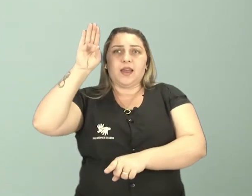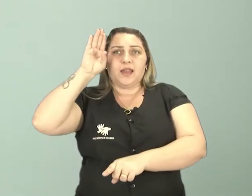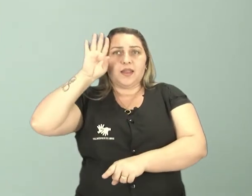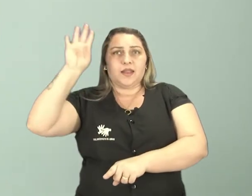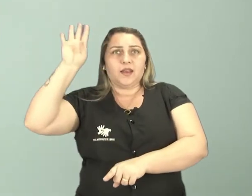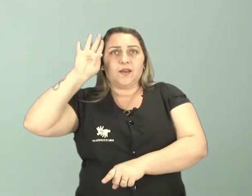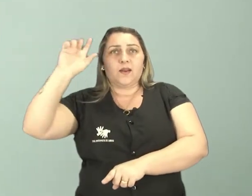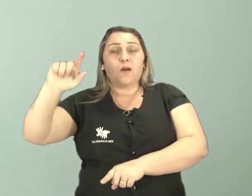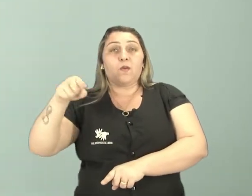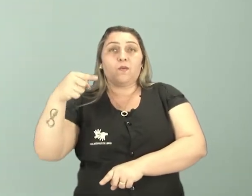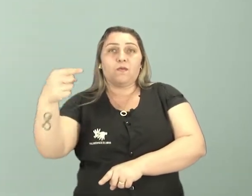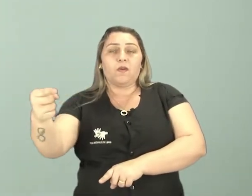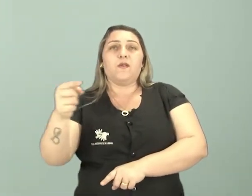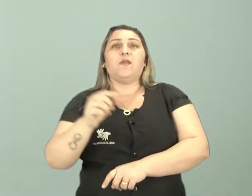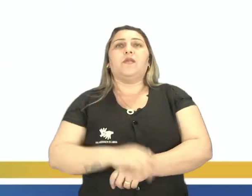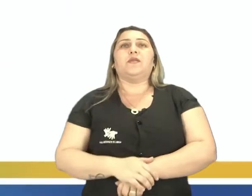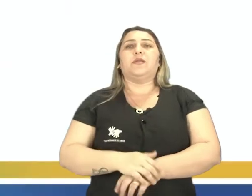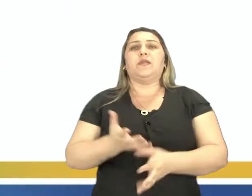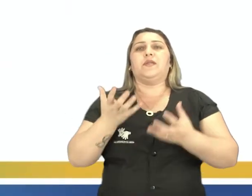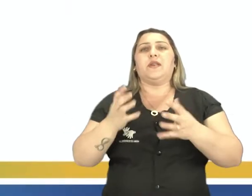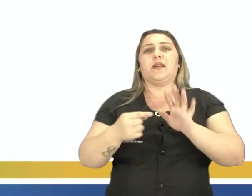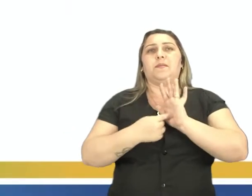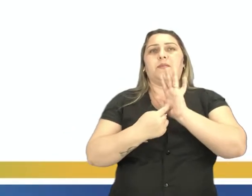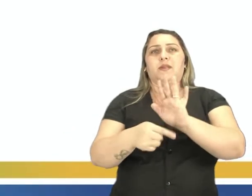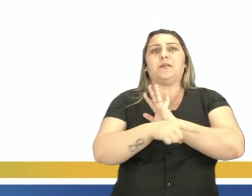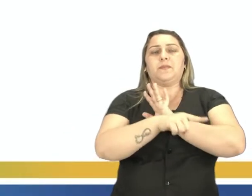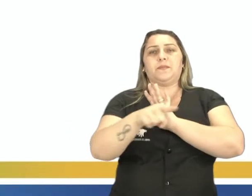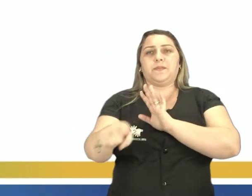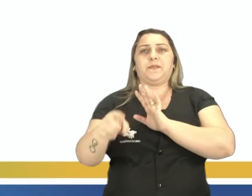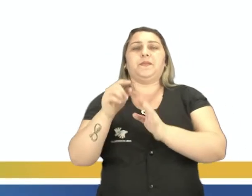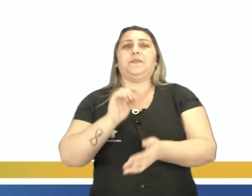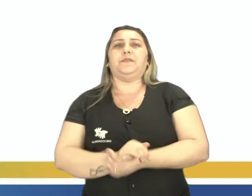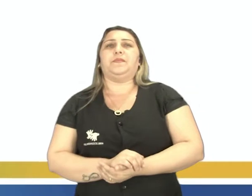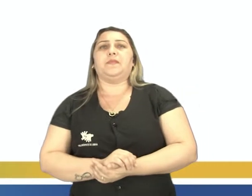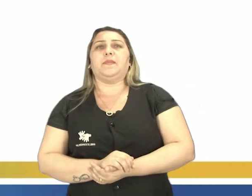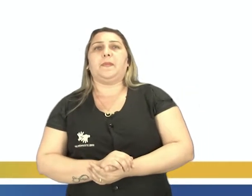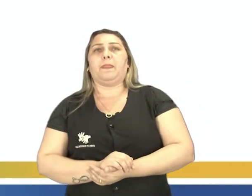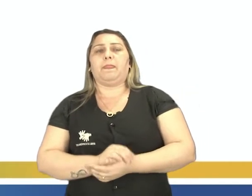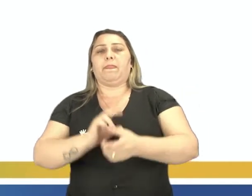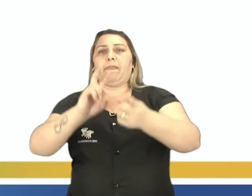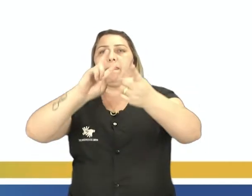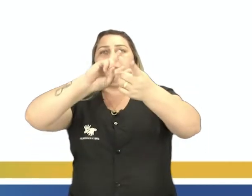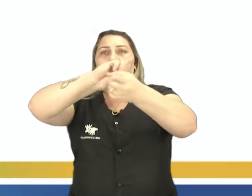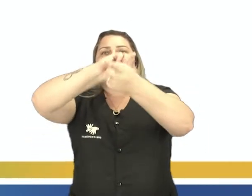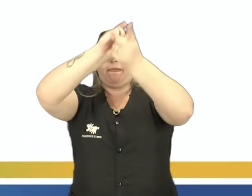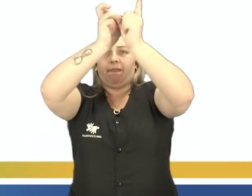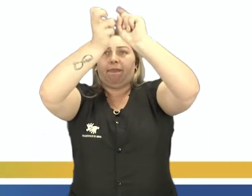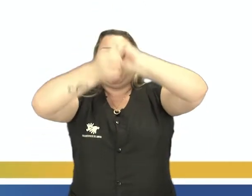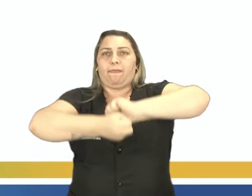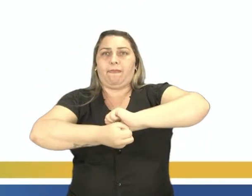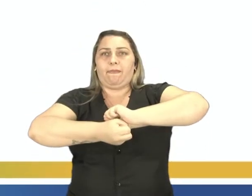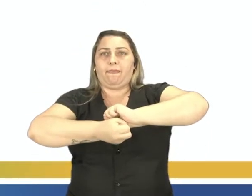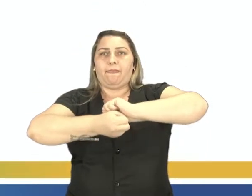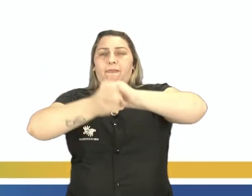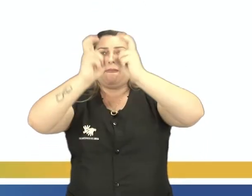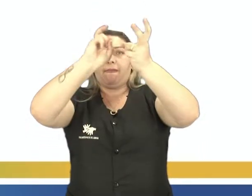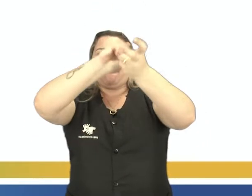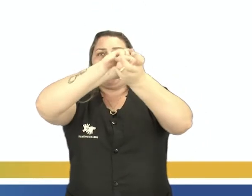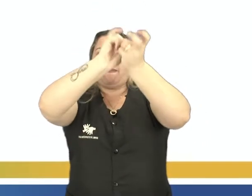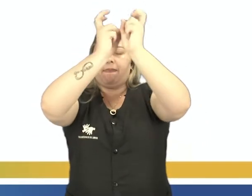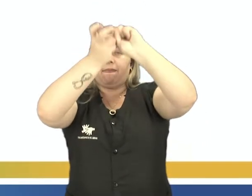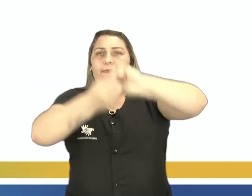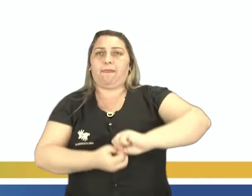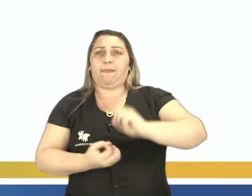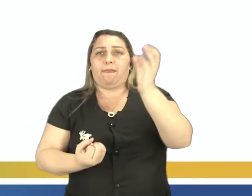outro espaço que eu quero apresentar para vocês é a usina de arte João Donato. Foi